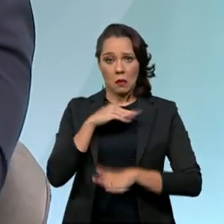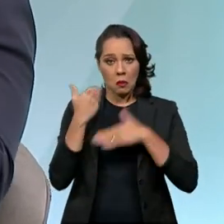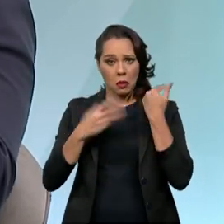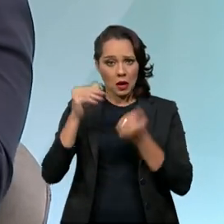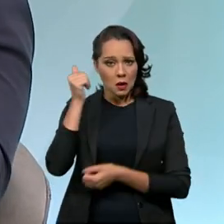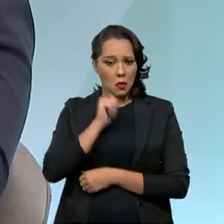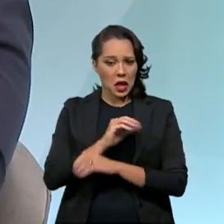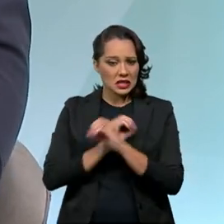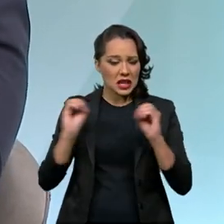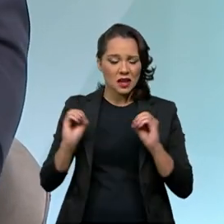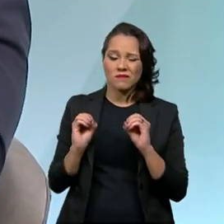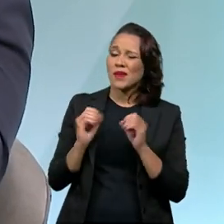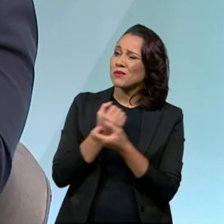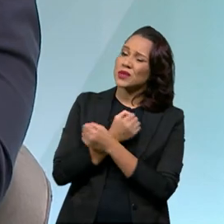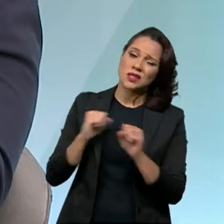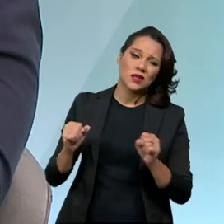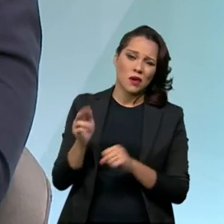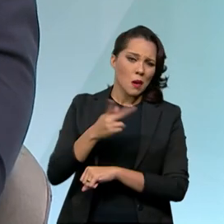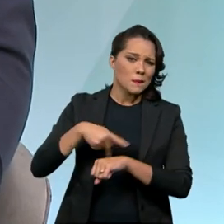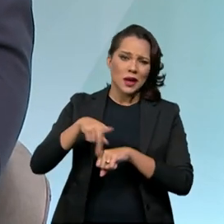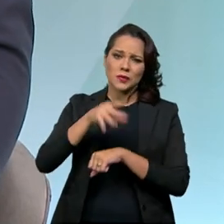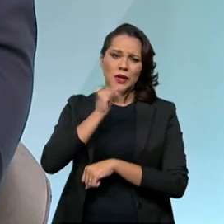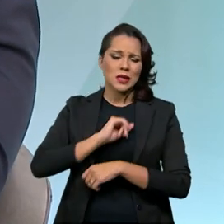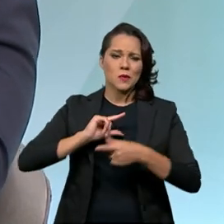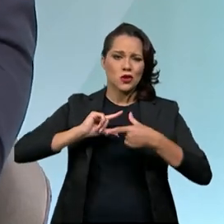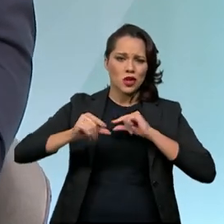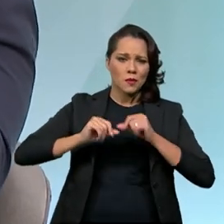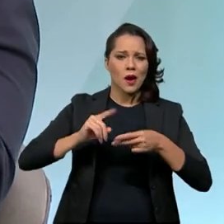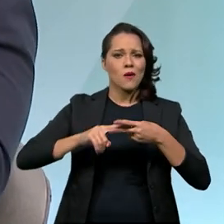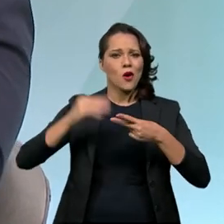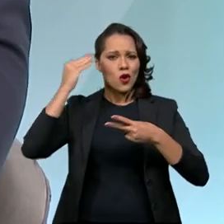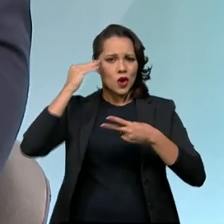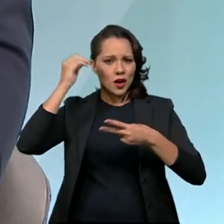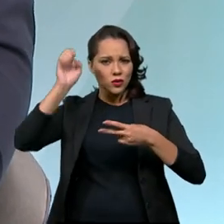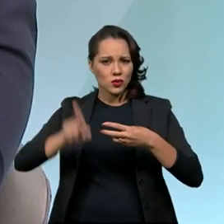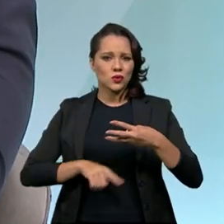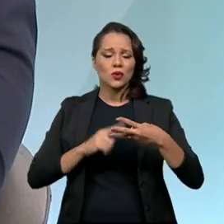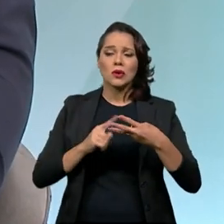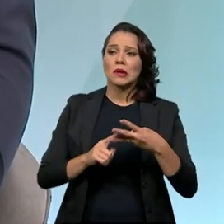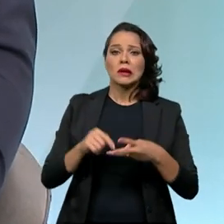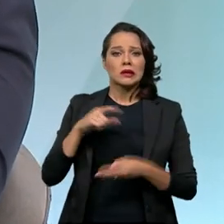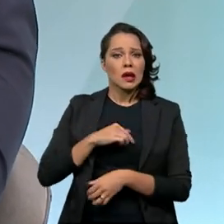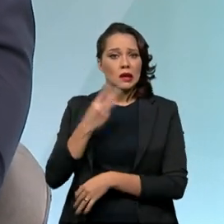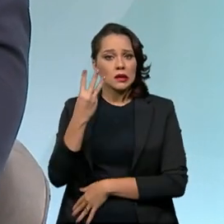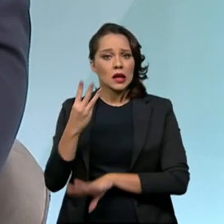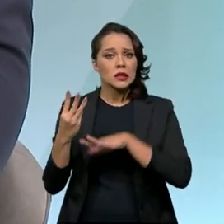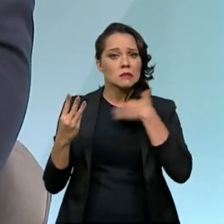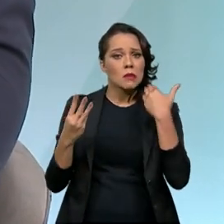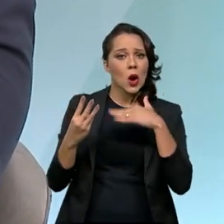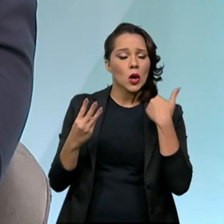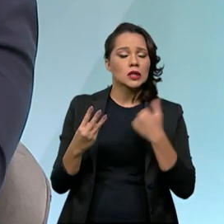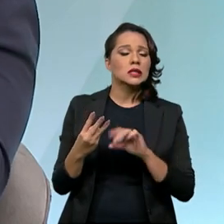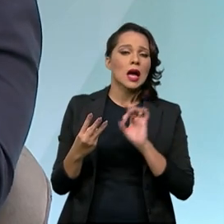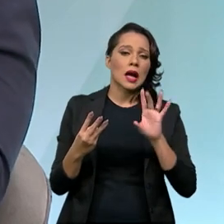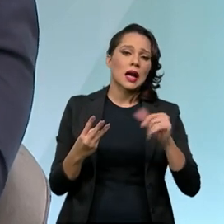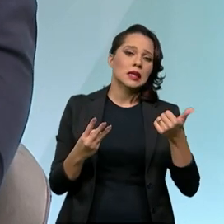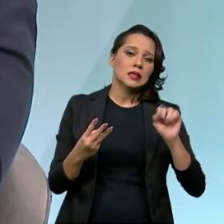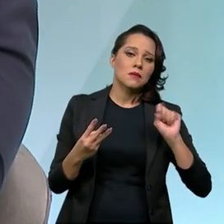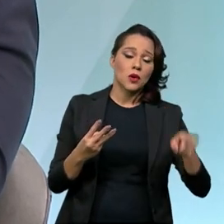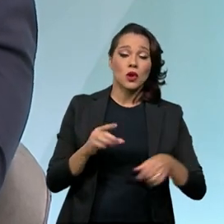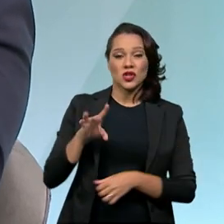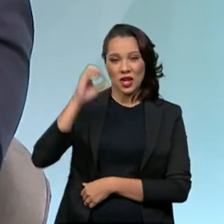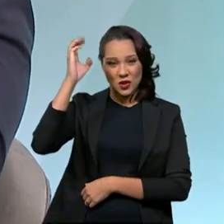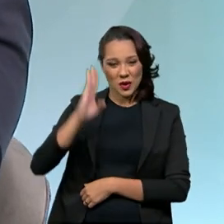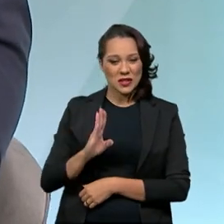materna zero é impossível. Os melhores países, como o Japão, a Coreia do Sul, têm uma taxa de 3 mortes a cada 100 mil nascidos vivos. Só que a do